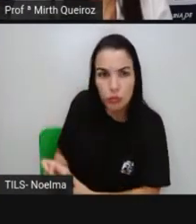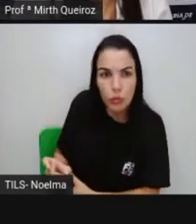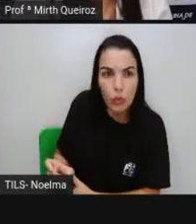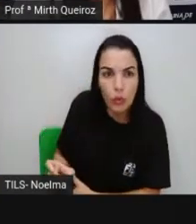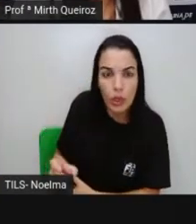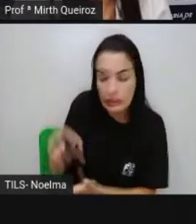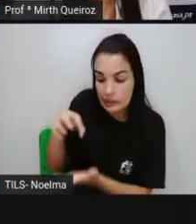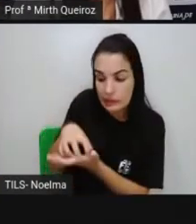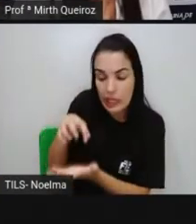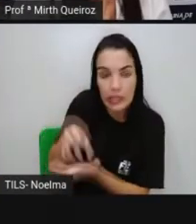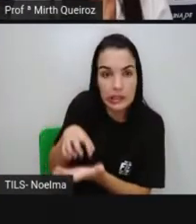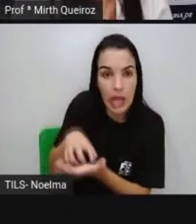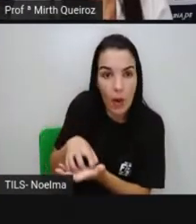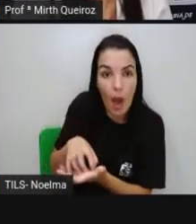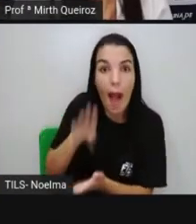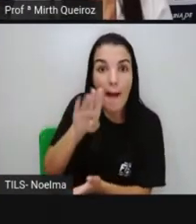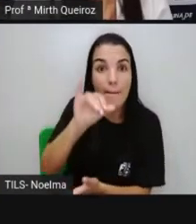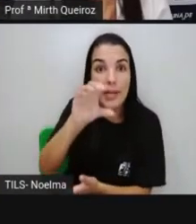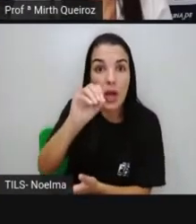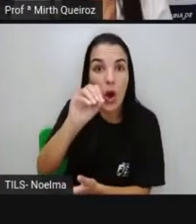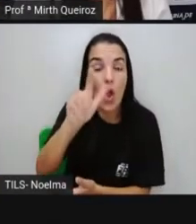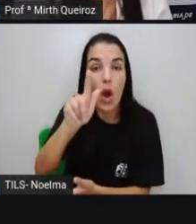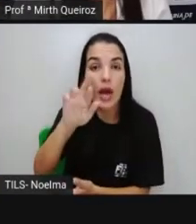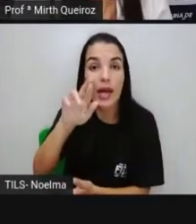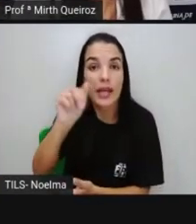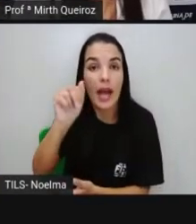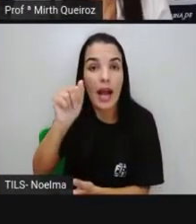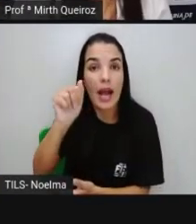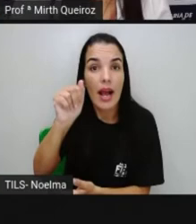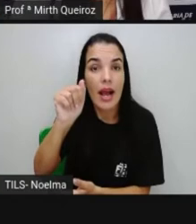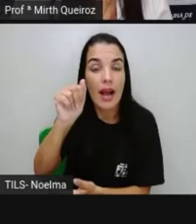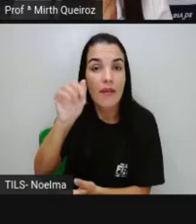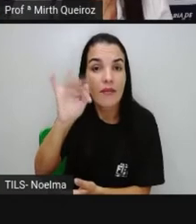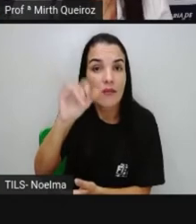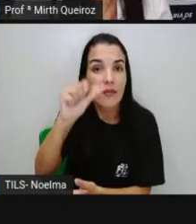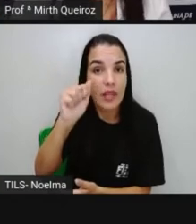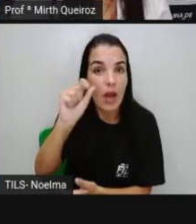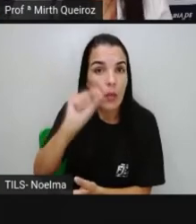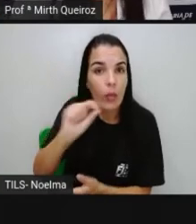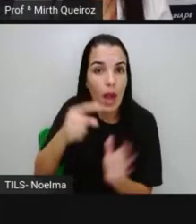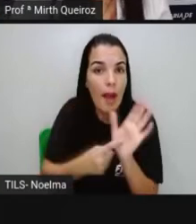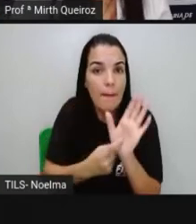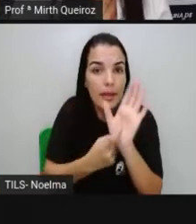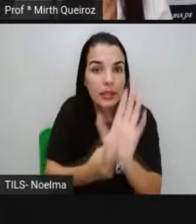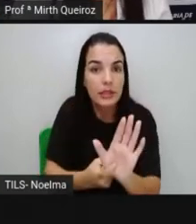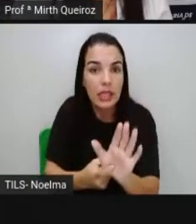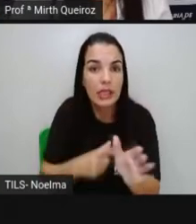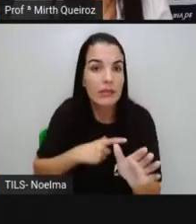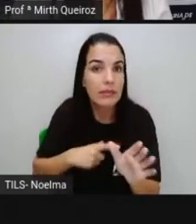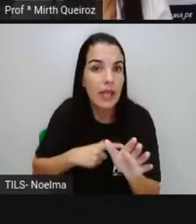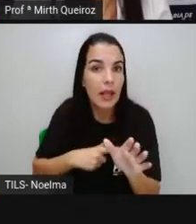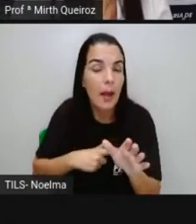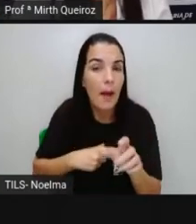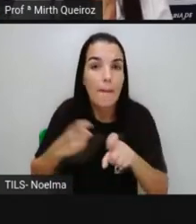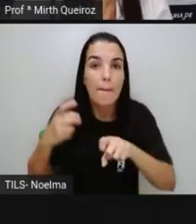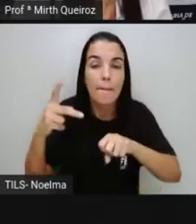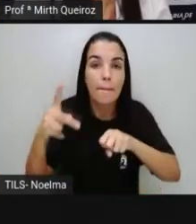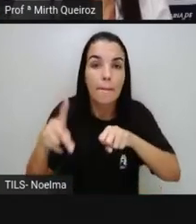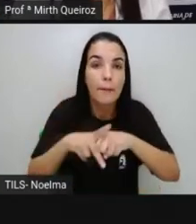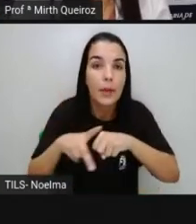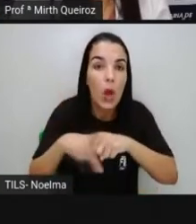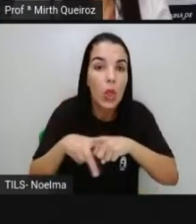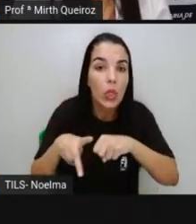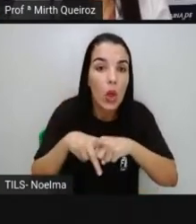central, a biografia, ela apresenta recorrente uso de pronomes e